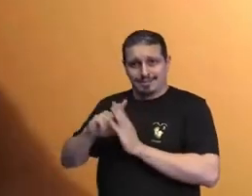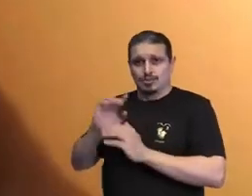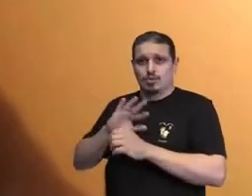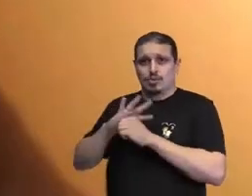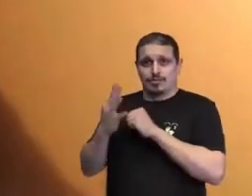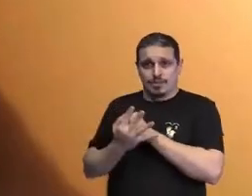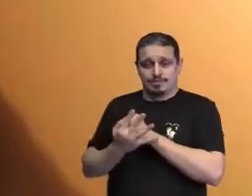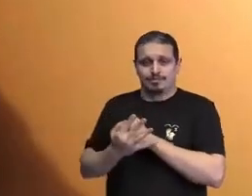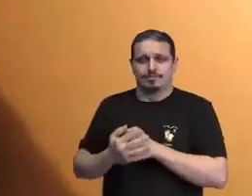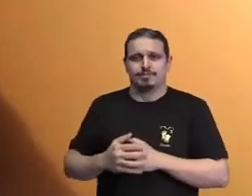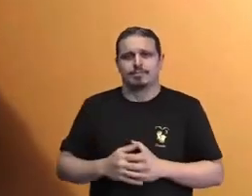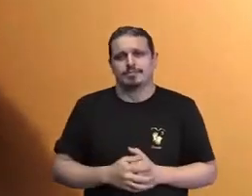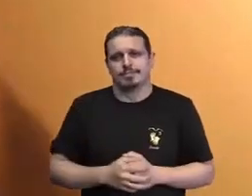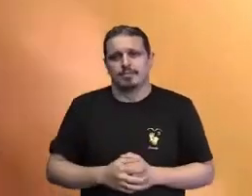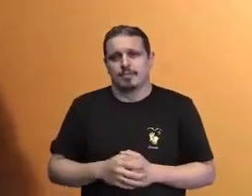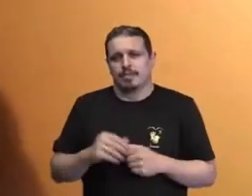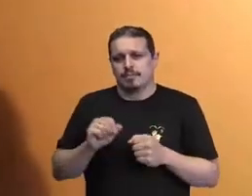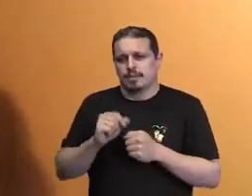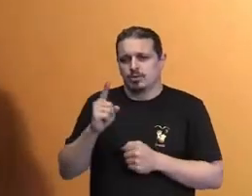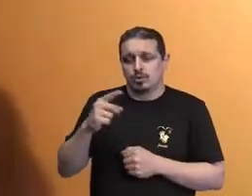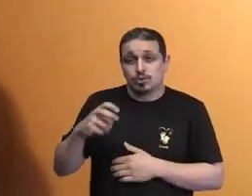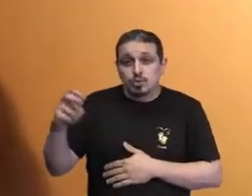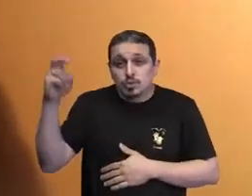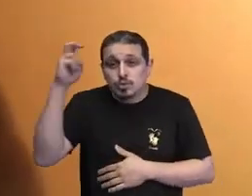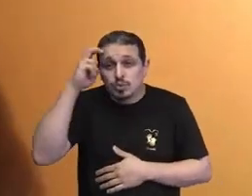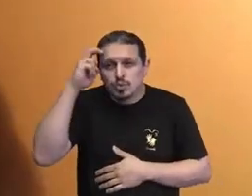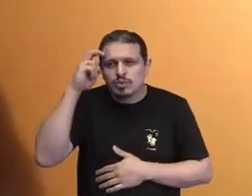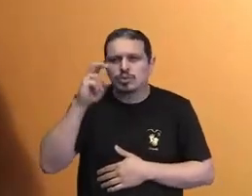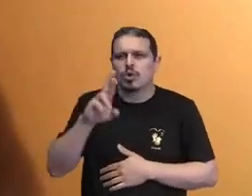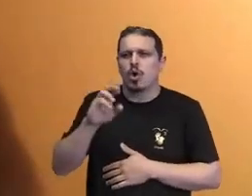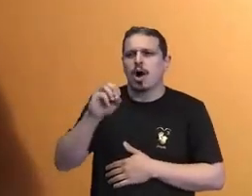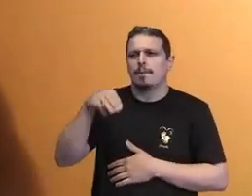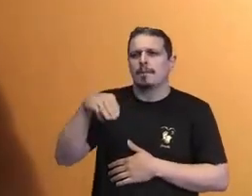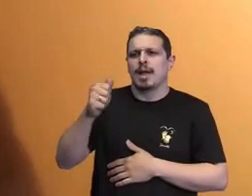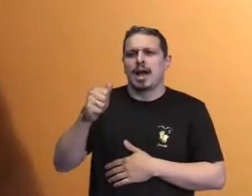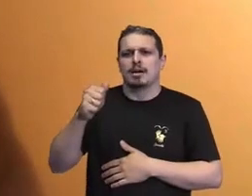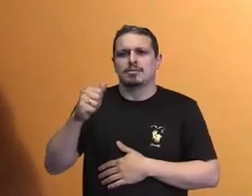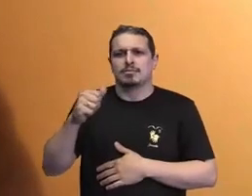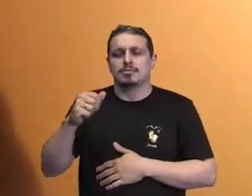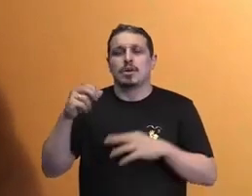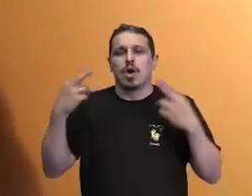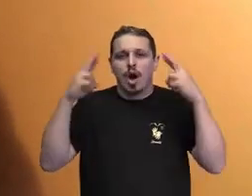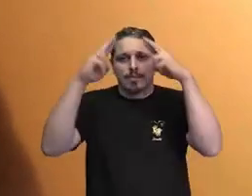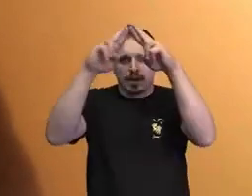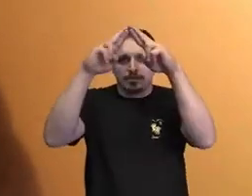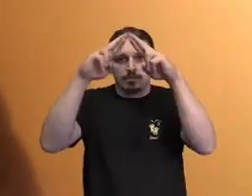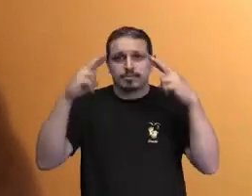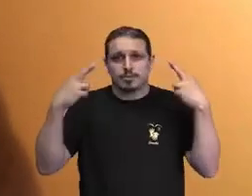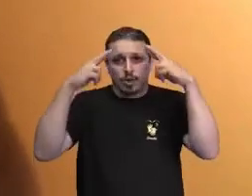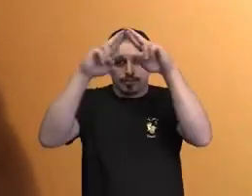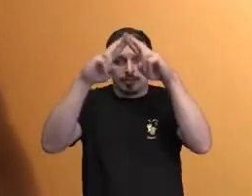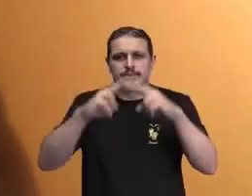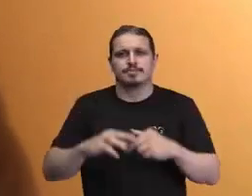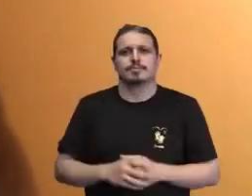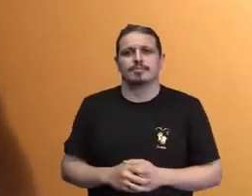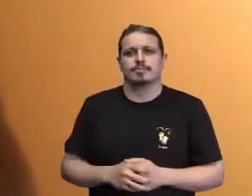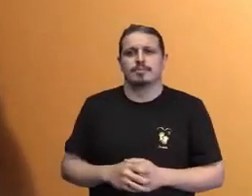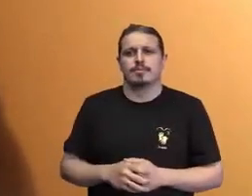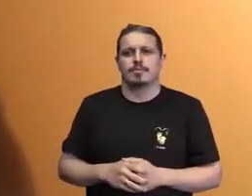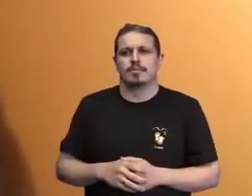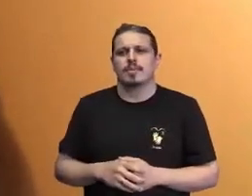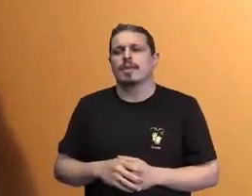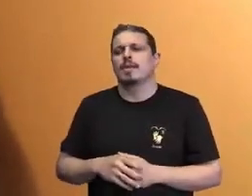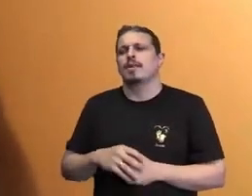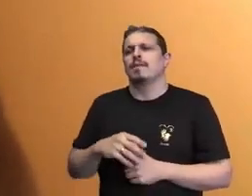eu com Cláudia em Roma, em algumas atividades, e eu gosto muito, claro, quem não gostaria de estar várias vezes no